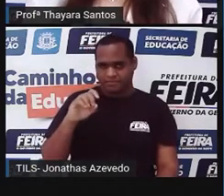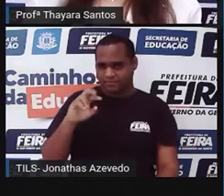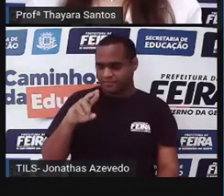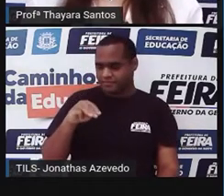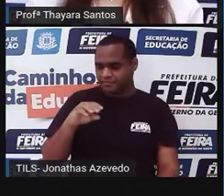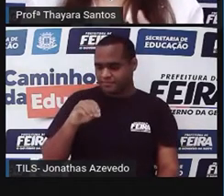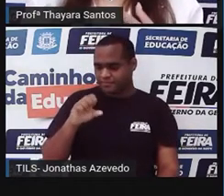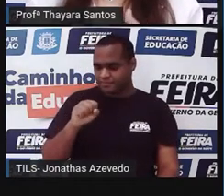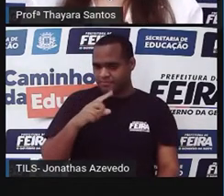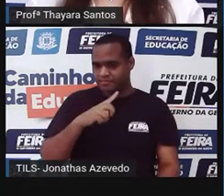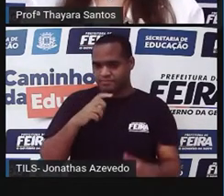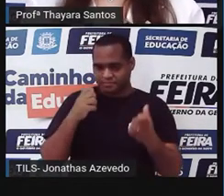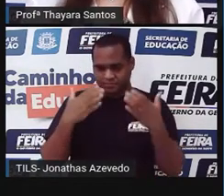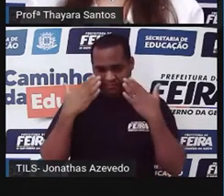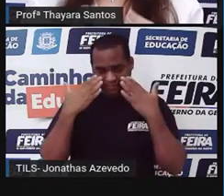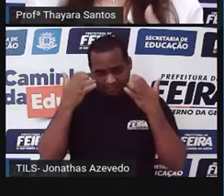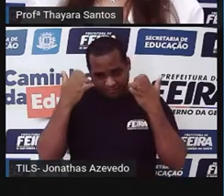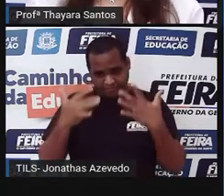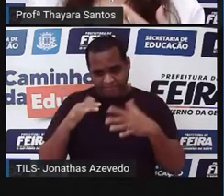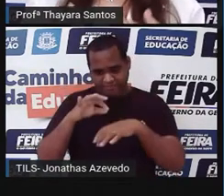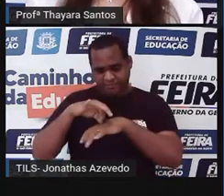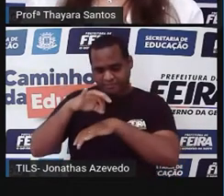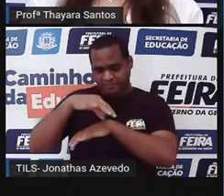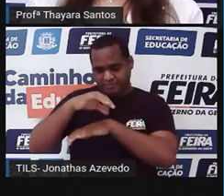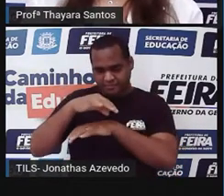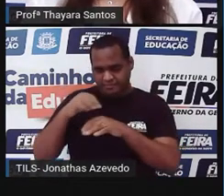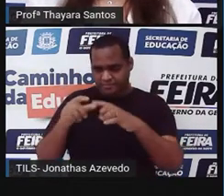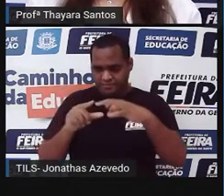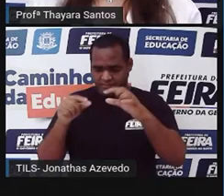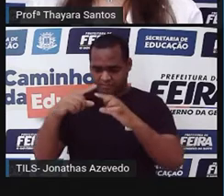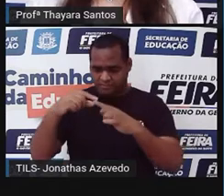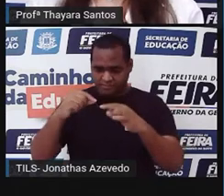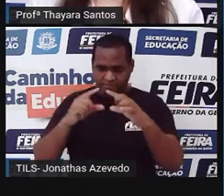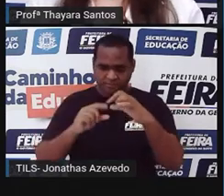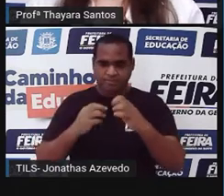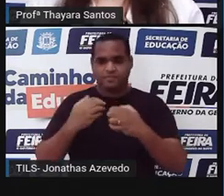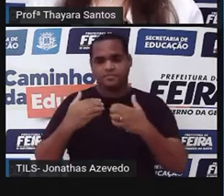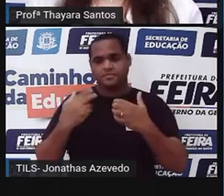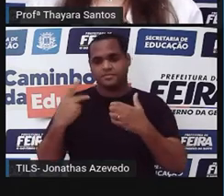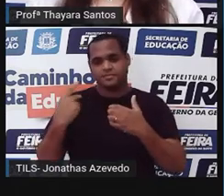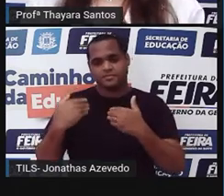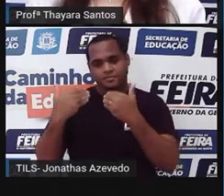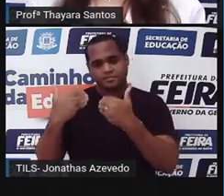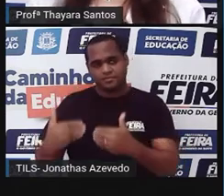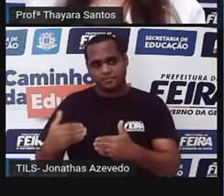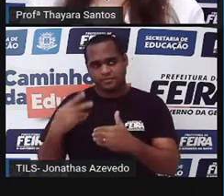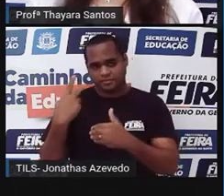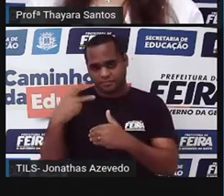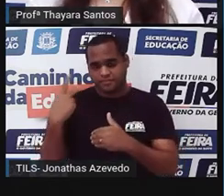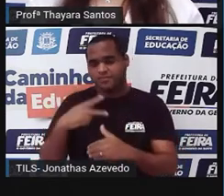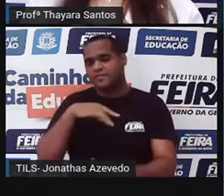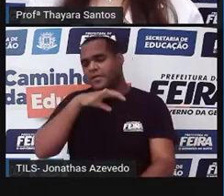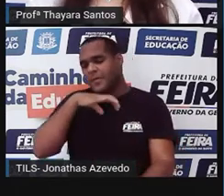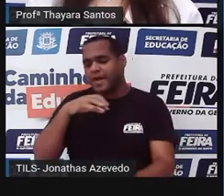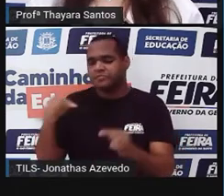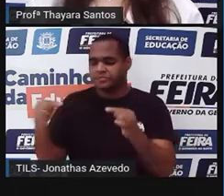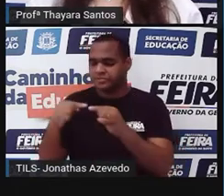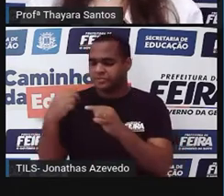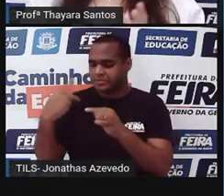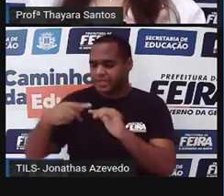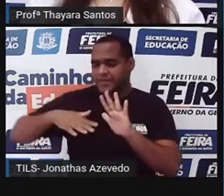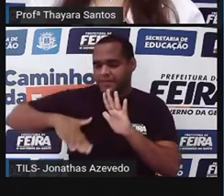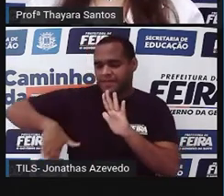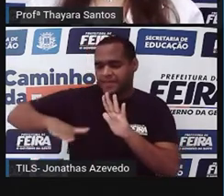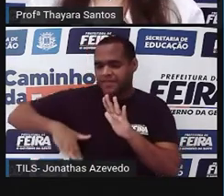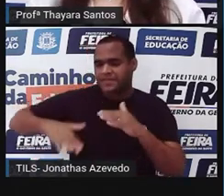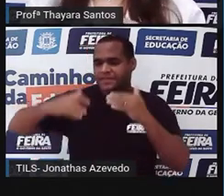Então os equinodermos eles apresentam esses espinhos ao longo do corpo. Esses animais eles são exclusivamente marinhos, a